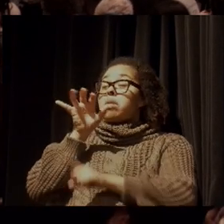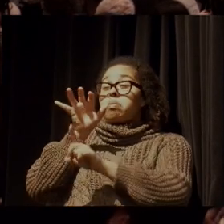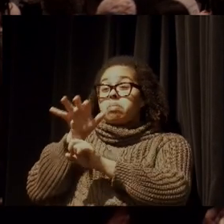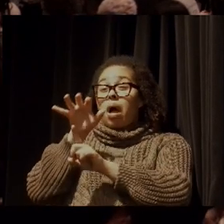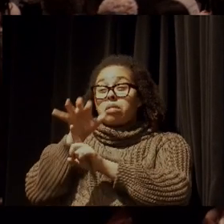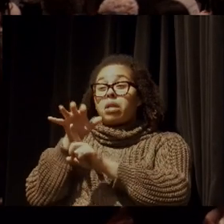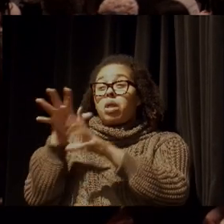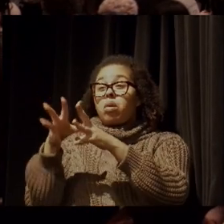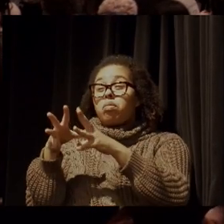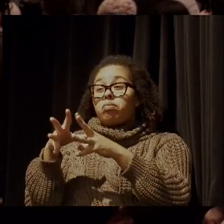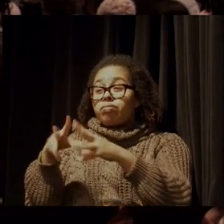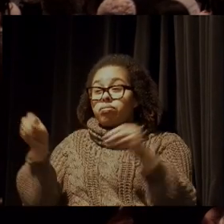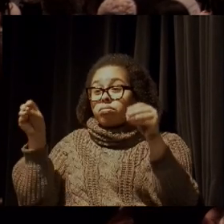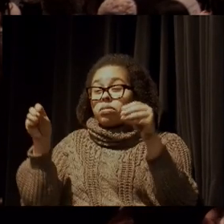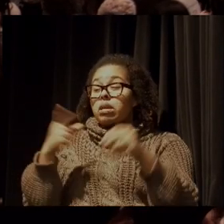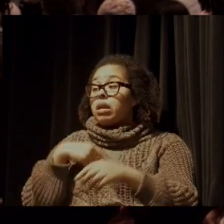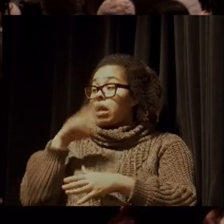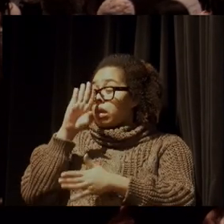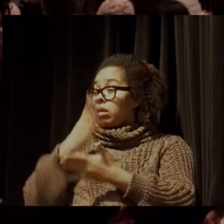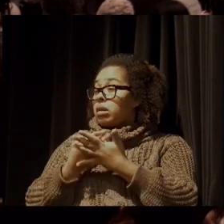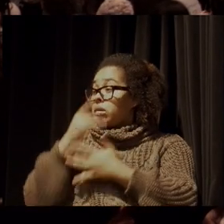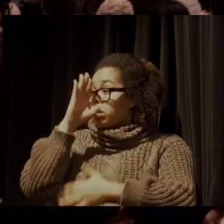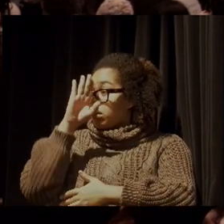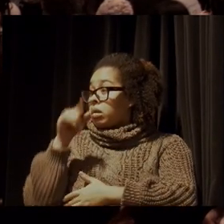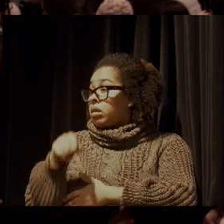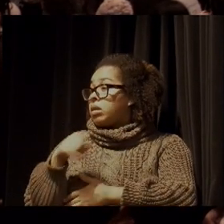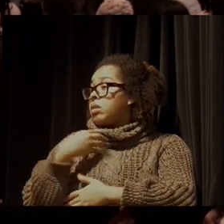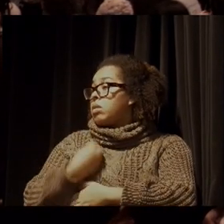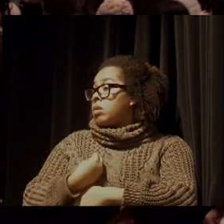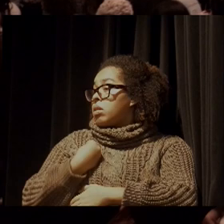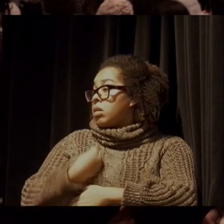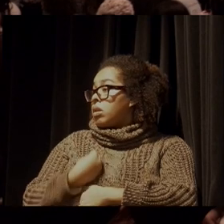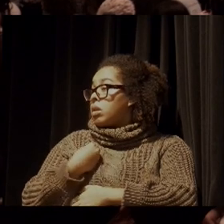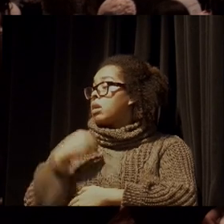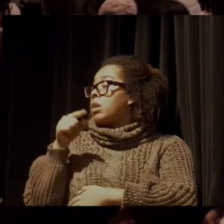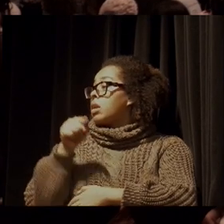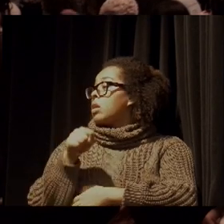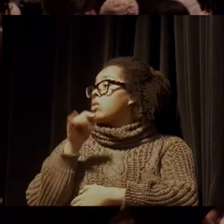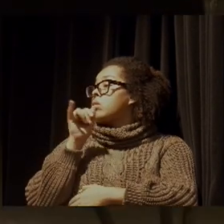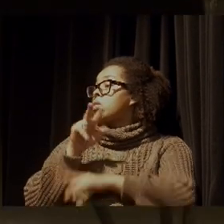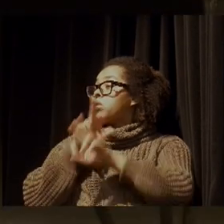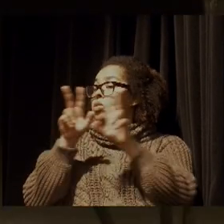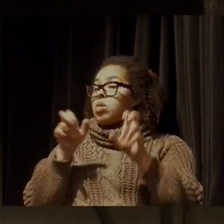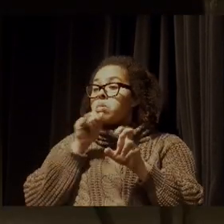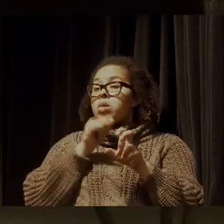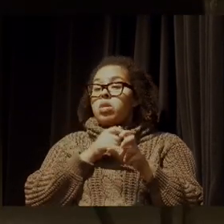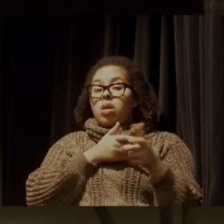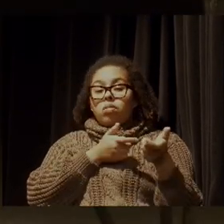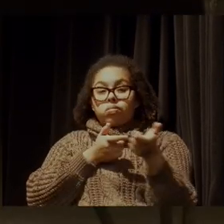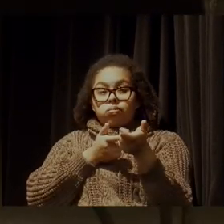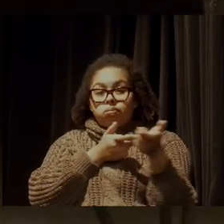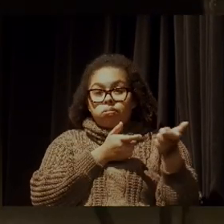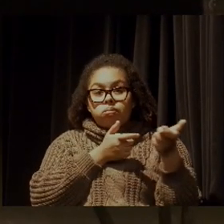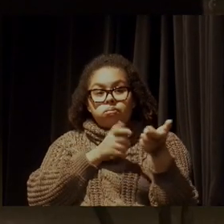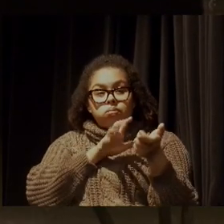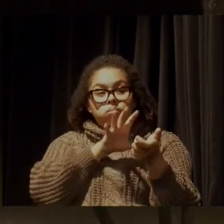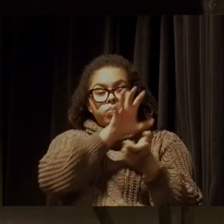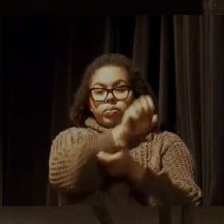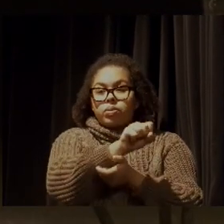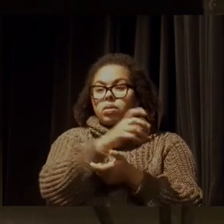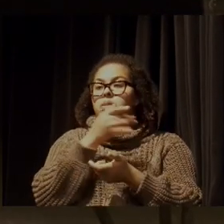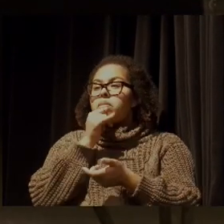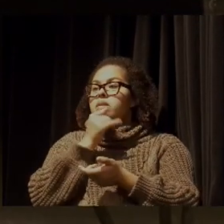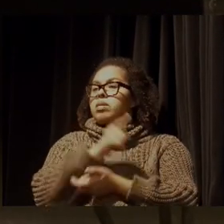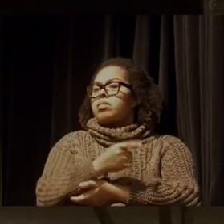inclusive, creiam vocês, um dos problemas que nós temos em relação ao muriqui é caça ilegal no litoral norte. Uma